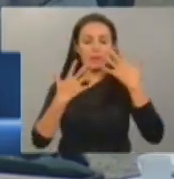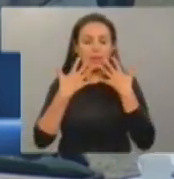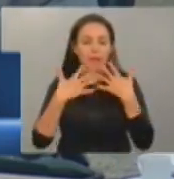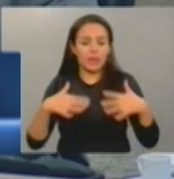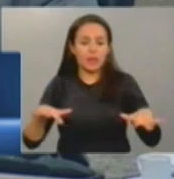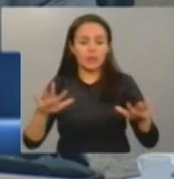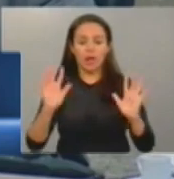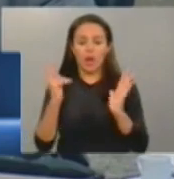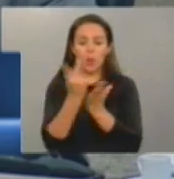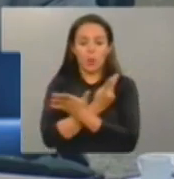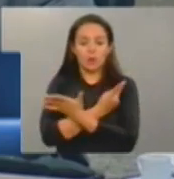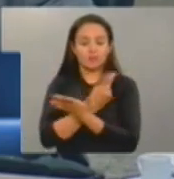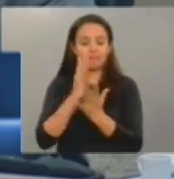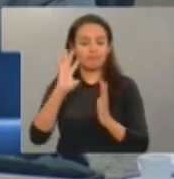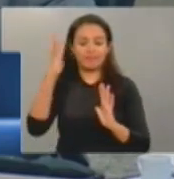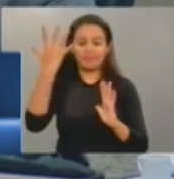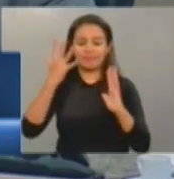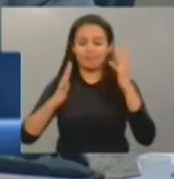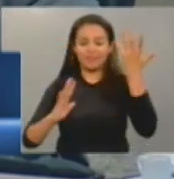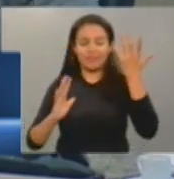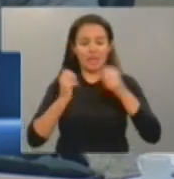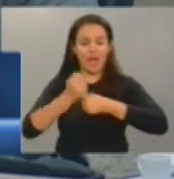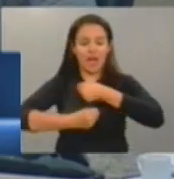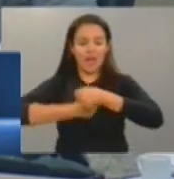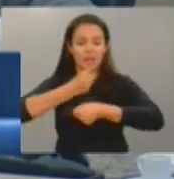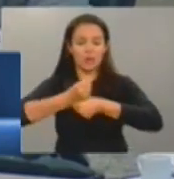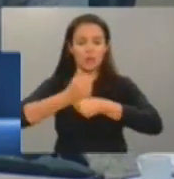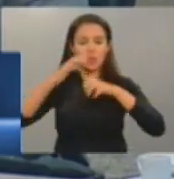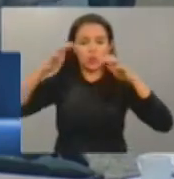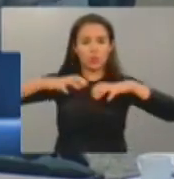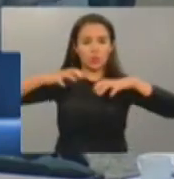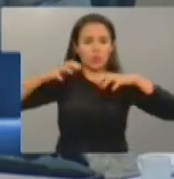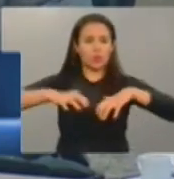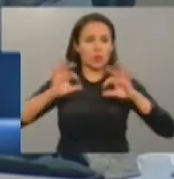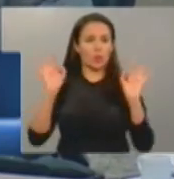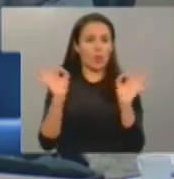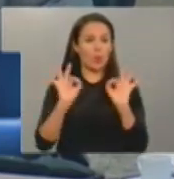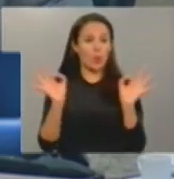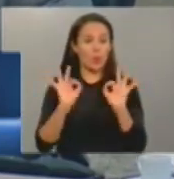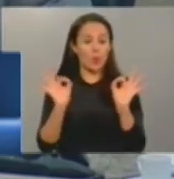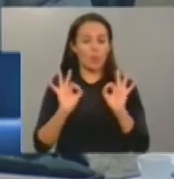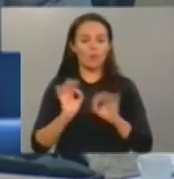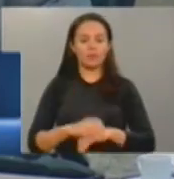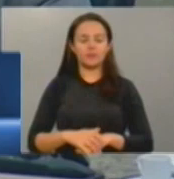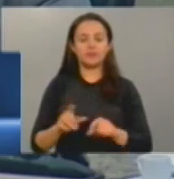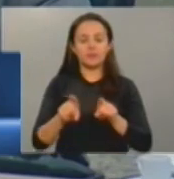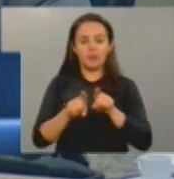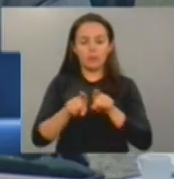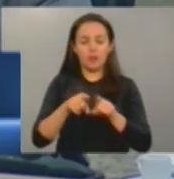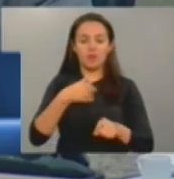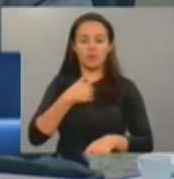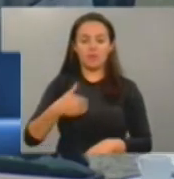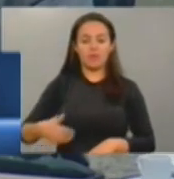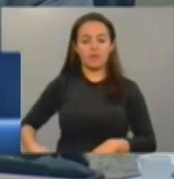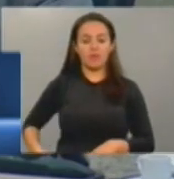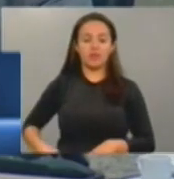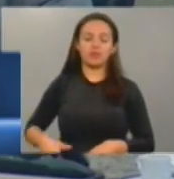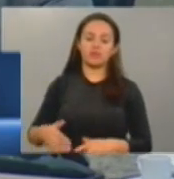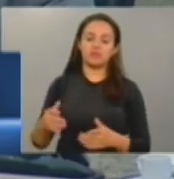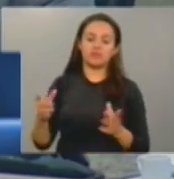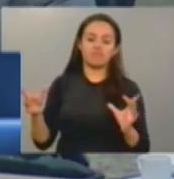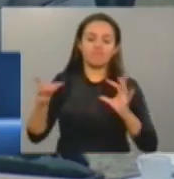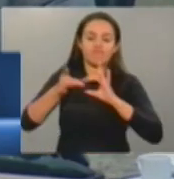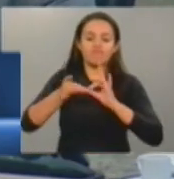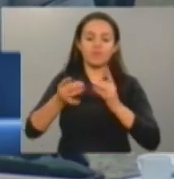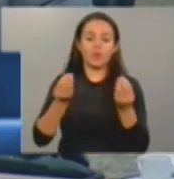sendo a cada ano, a cada momento, diminuindo os nossos recursos naturais. E hoje o